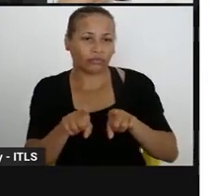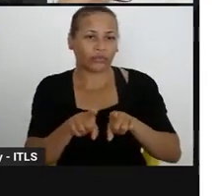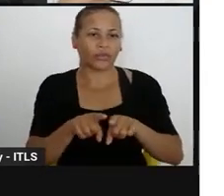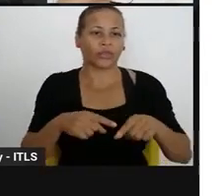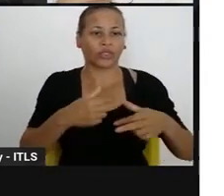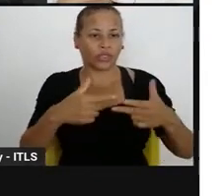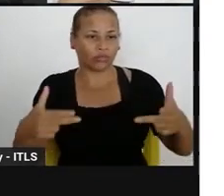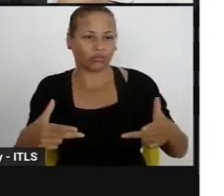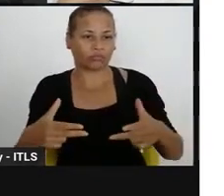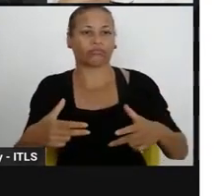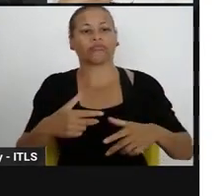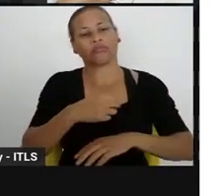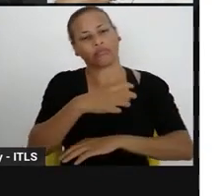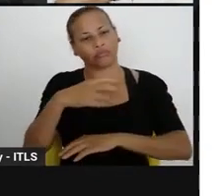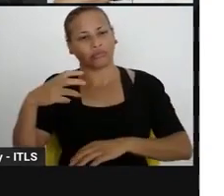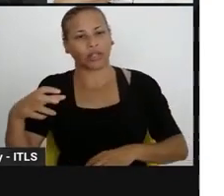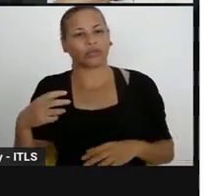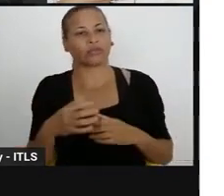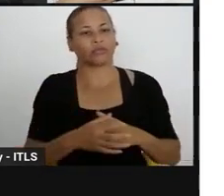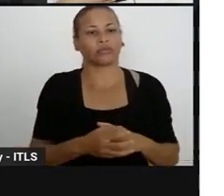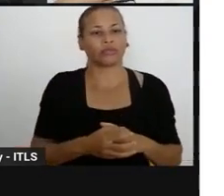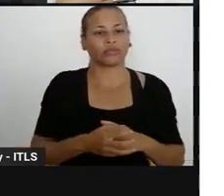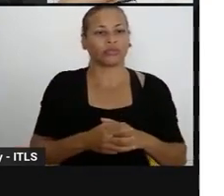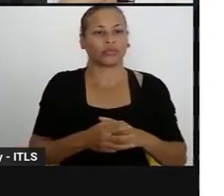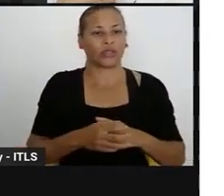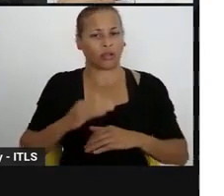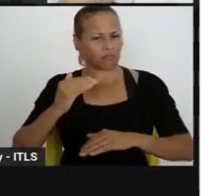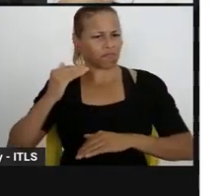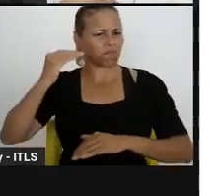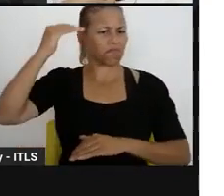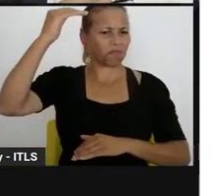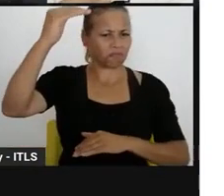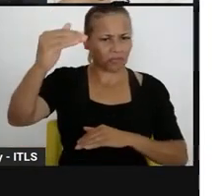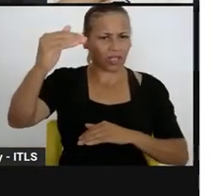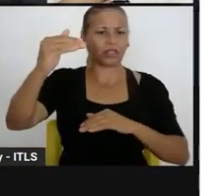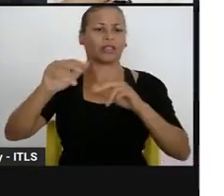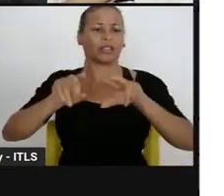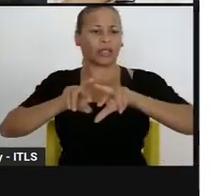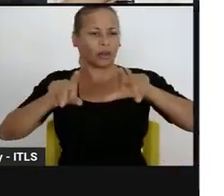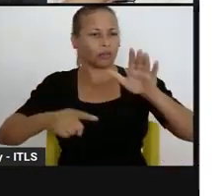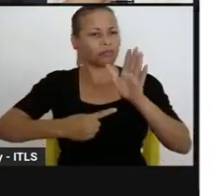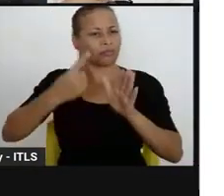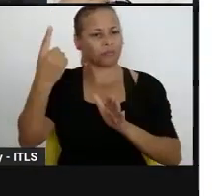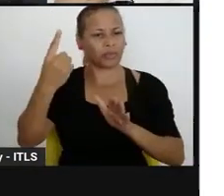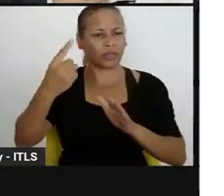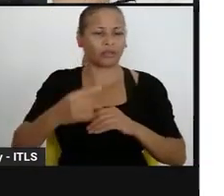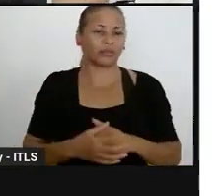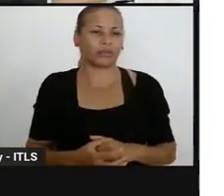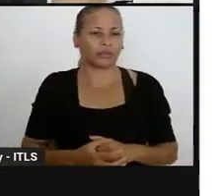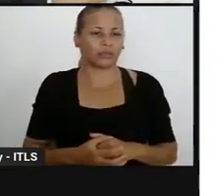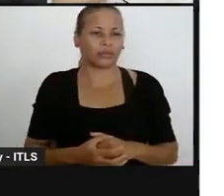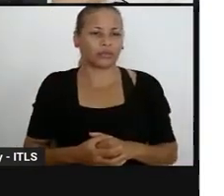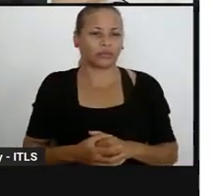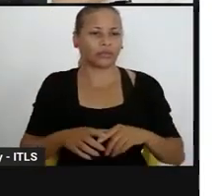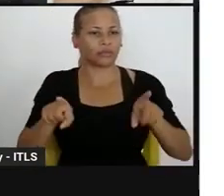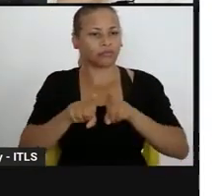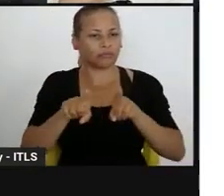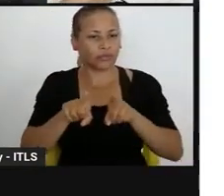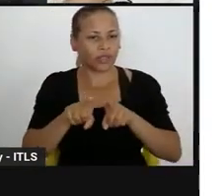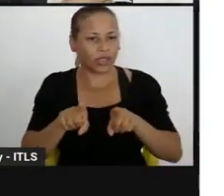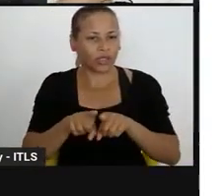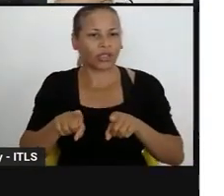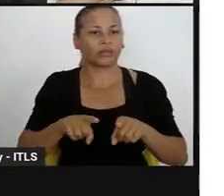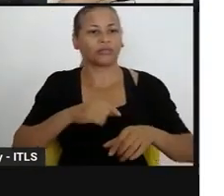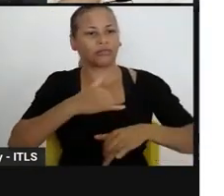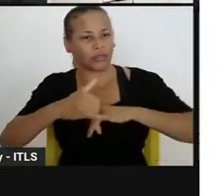tecnologia, avanços tecnológicos na sociedade brasileira, cultura digital, esfera